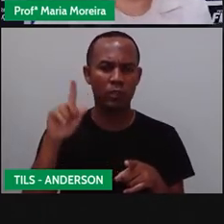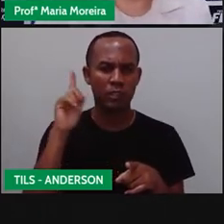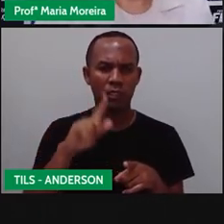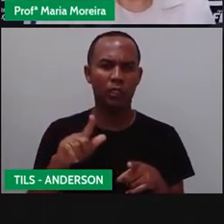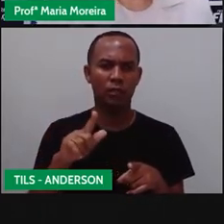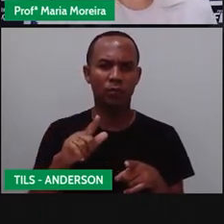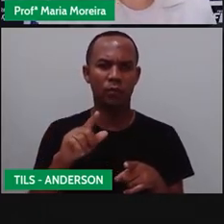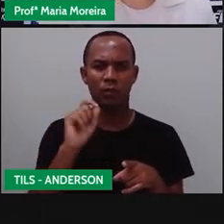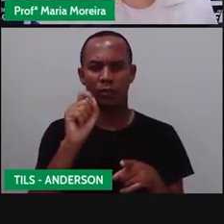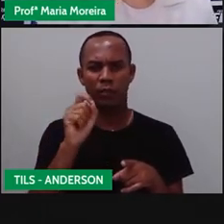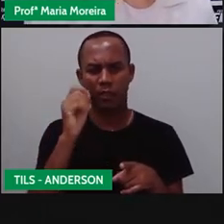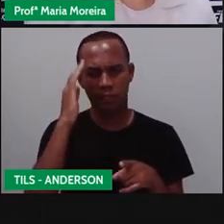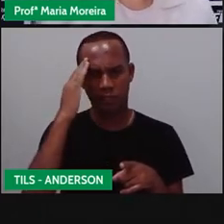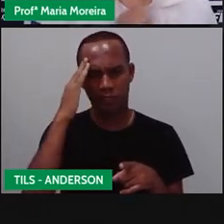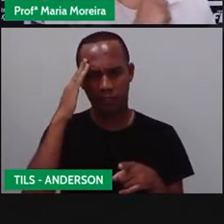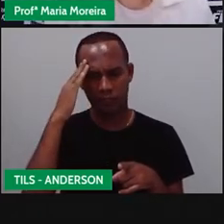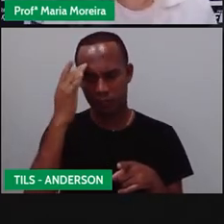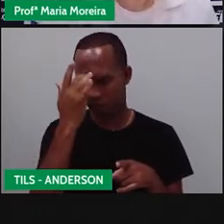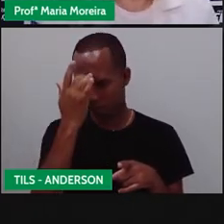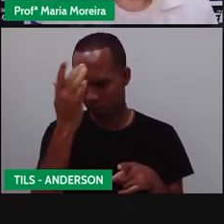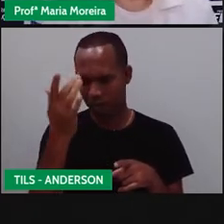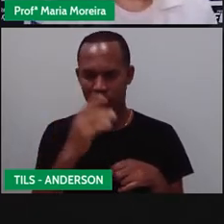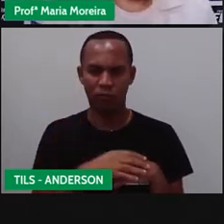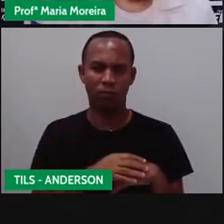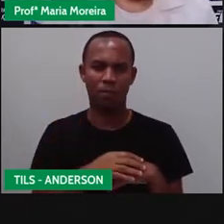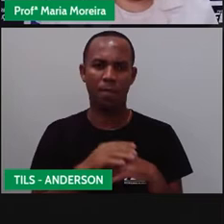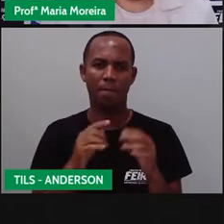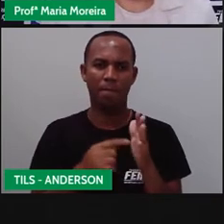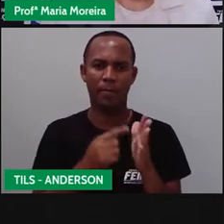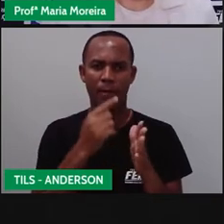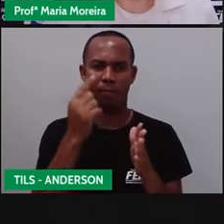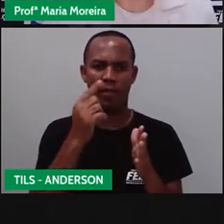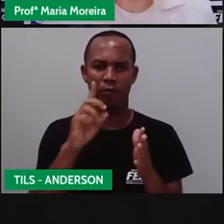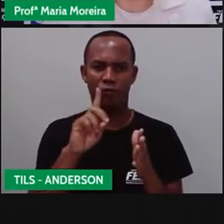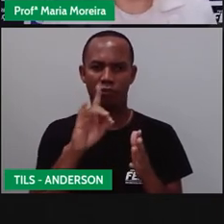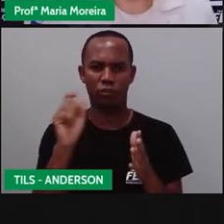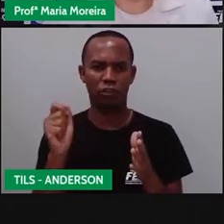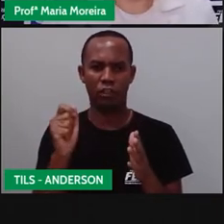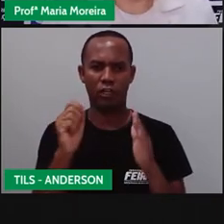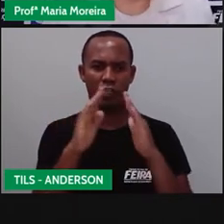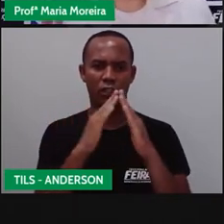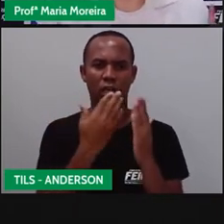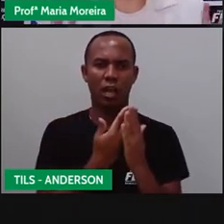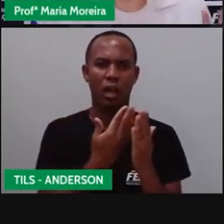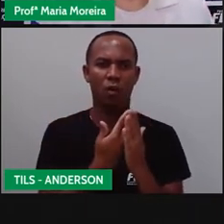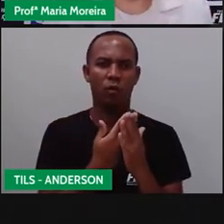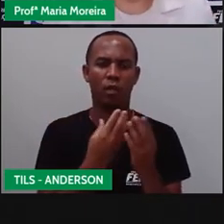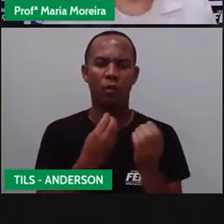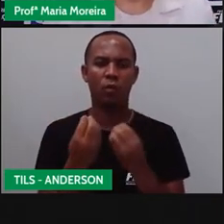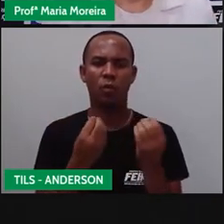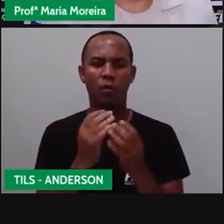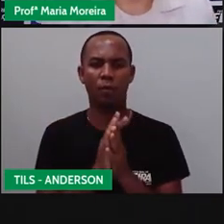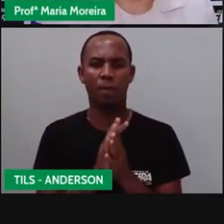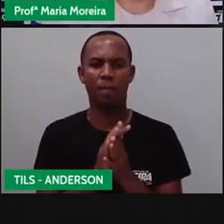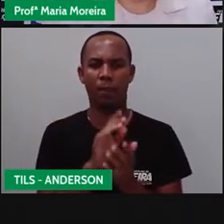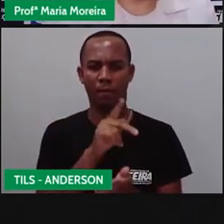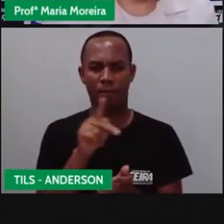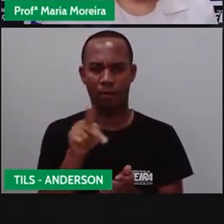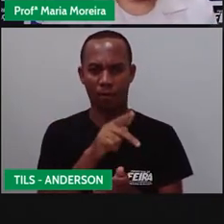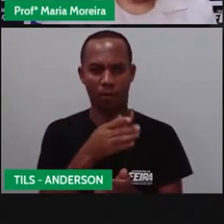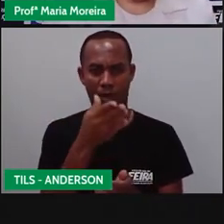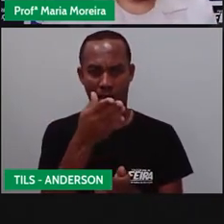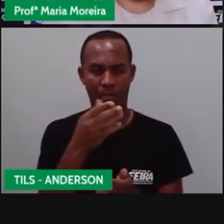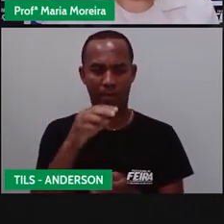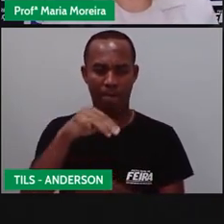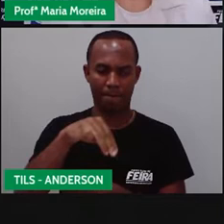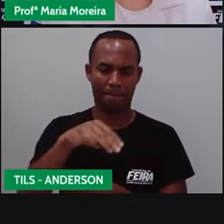facilmente. Então, no primeiro dia de aula de Pró-Maria aqui, ela virou para a Anderson e fez, Ai, Anderson, pera ainda, eu quero que você